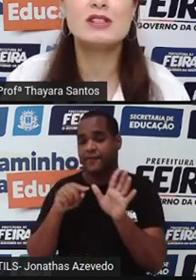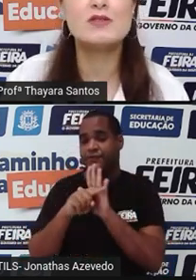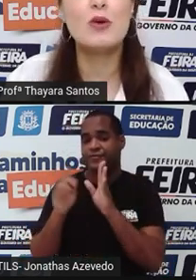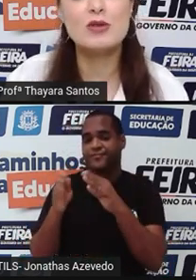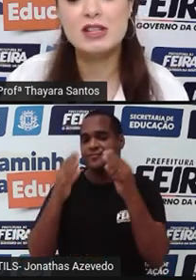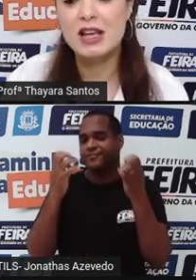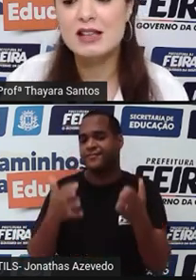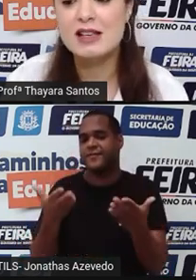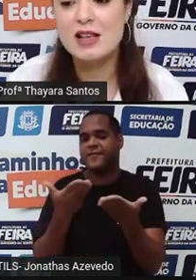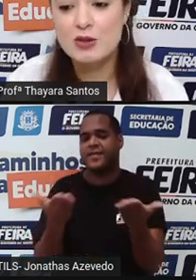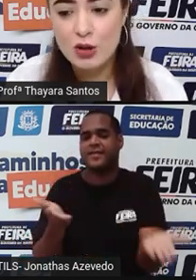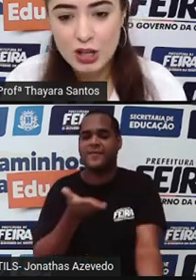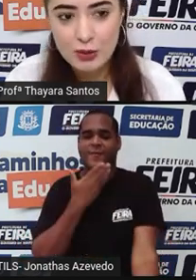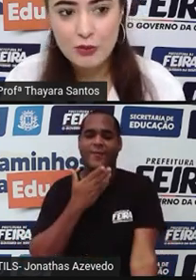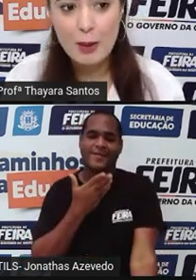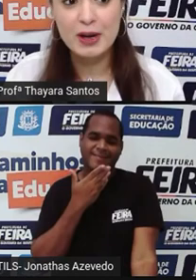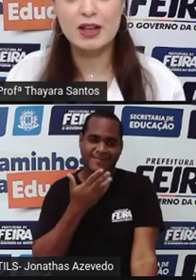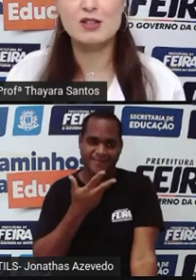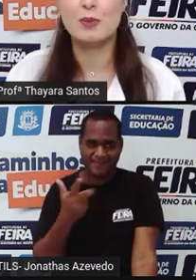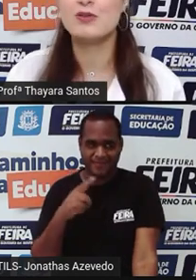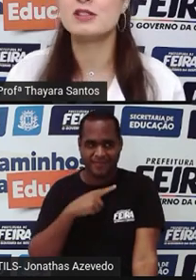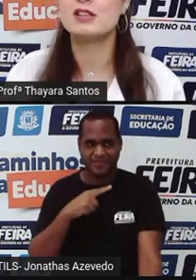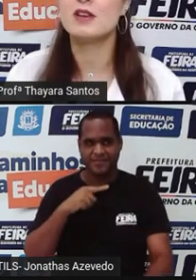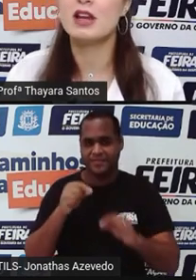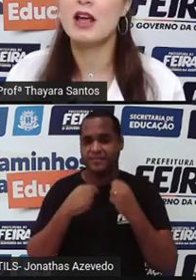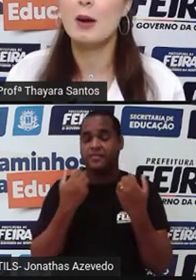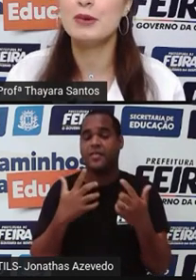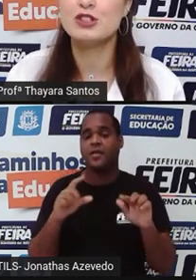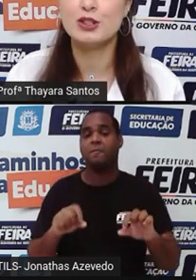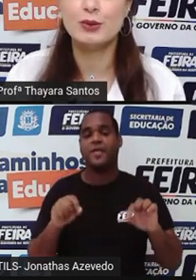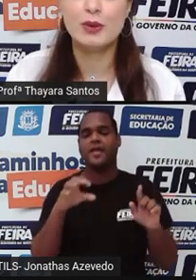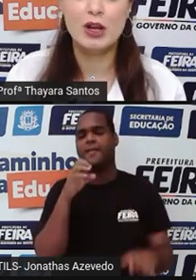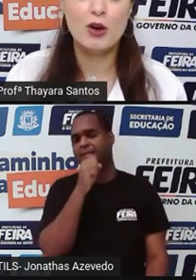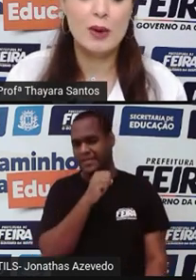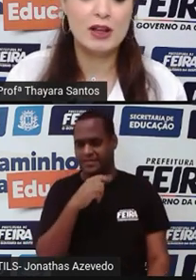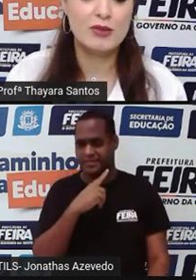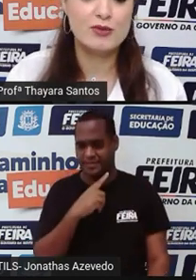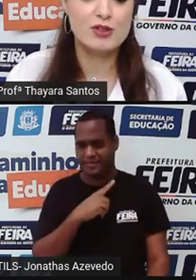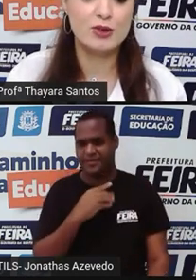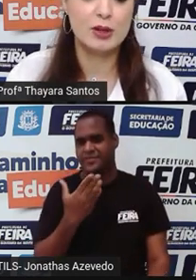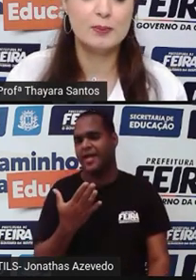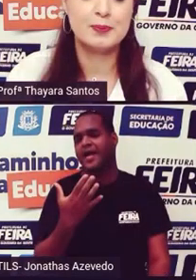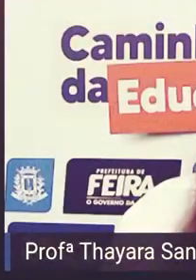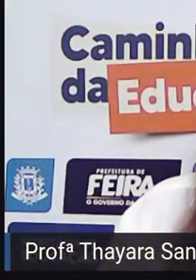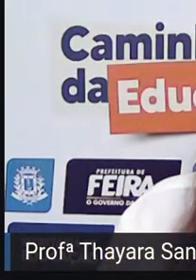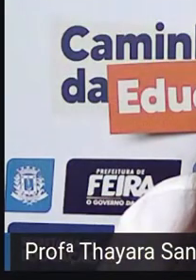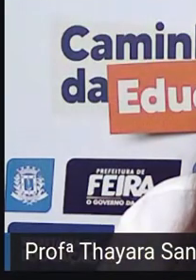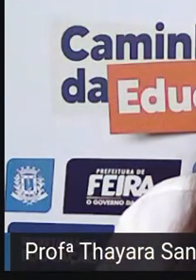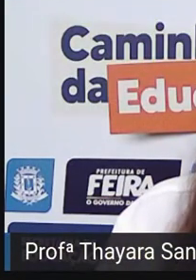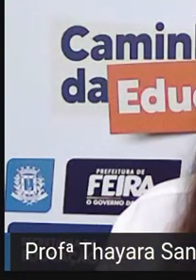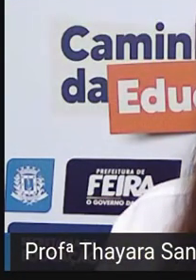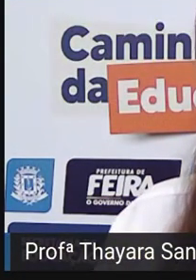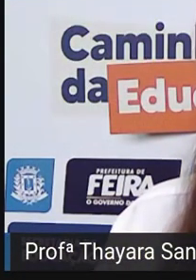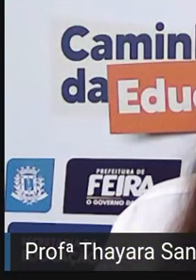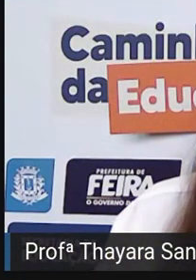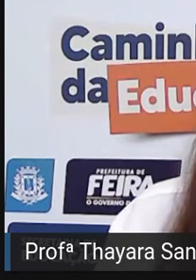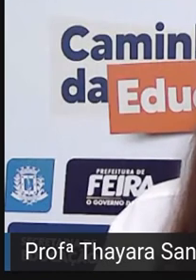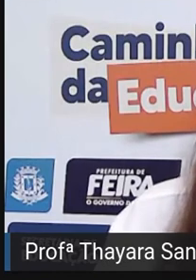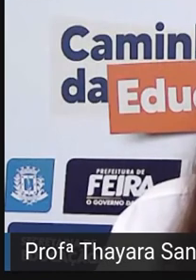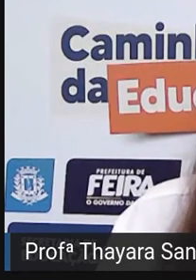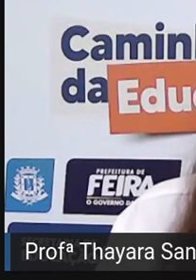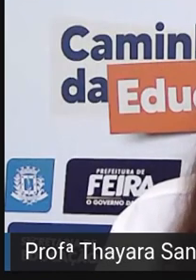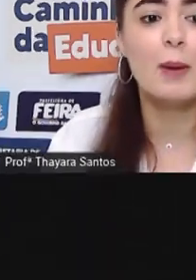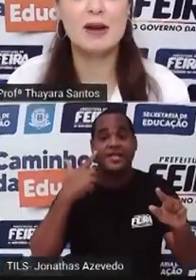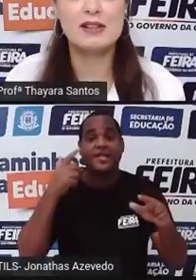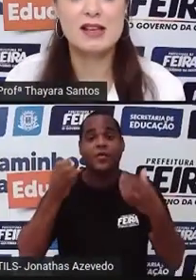que vocês vão conseguir acessar o joguinho. vou abrir aqui só para vocês verem rapidinho como é que ele funciona. Quando vocês clicarem ou